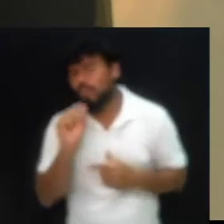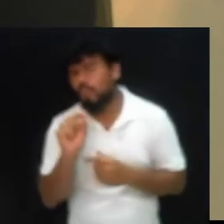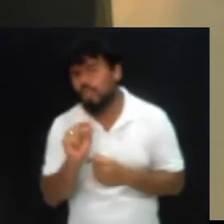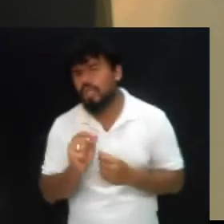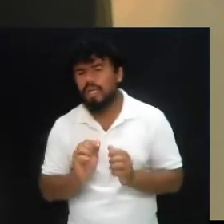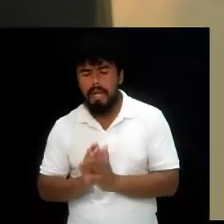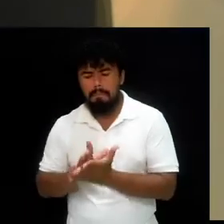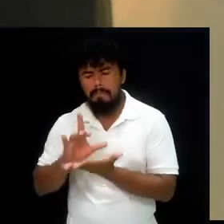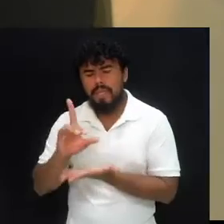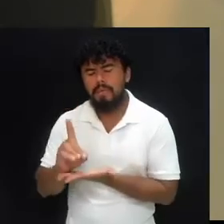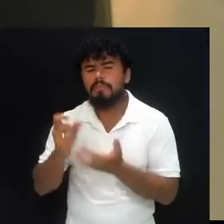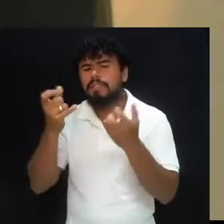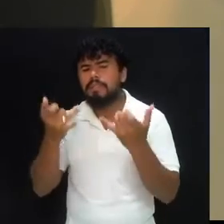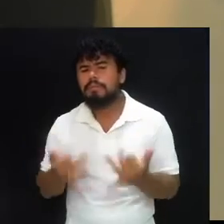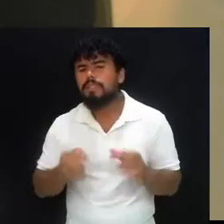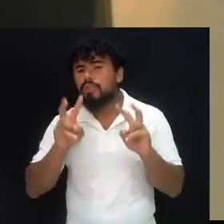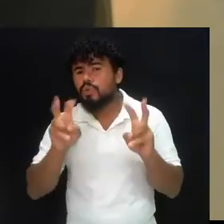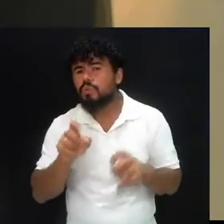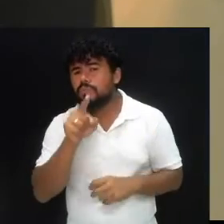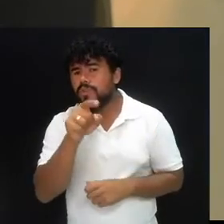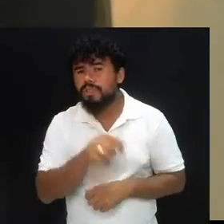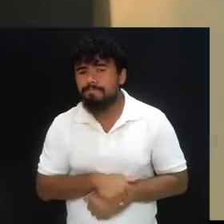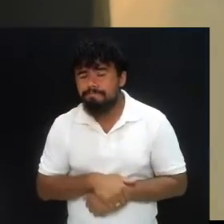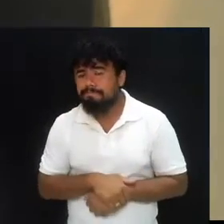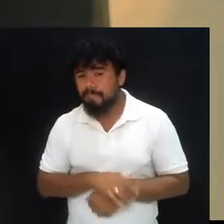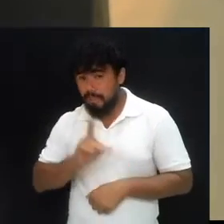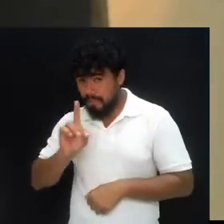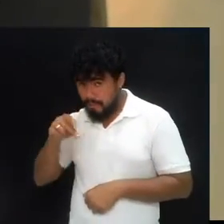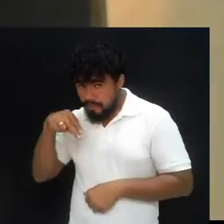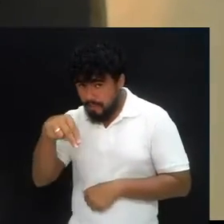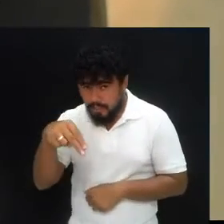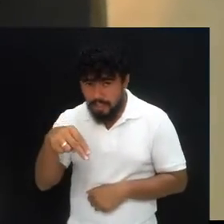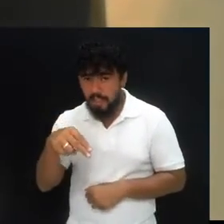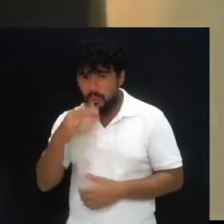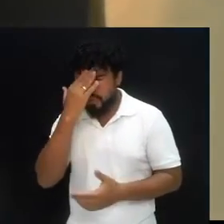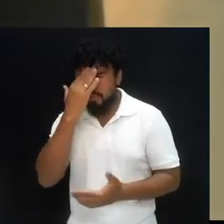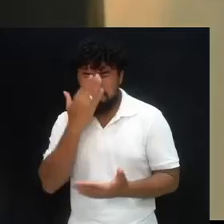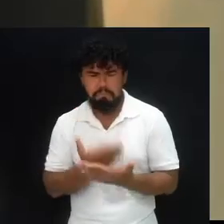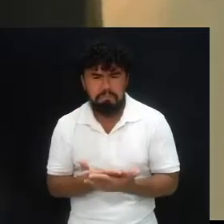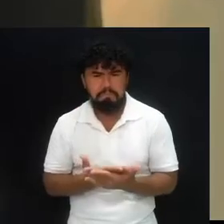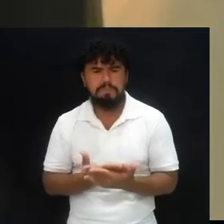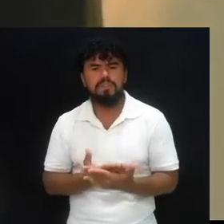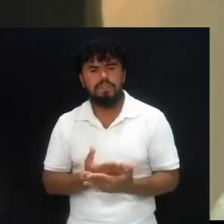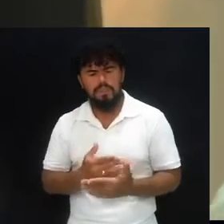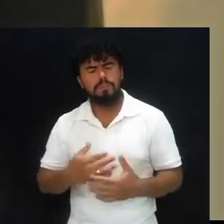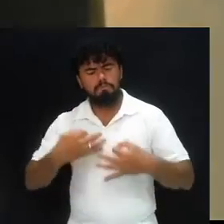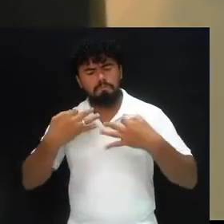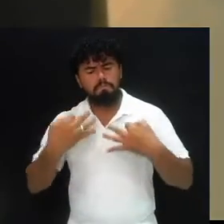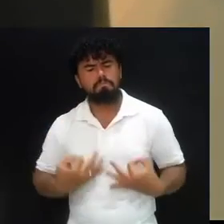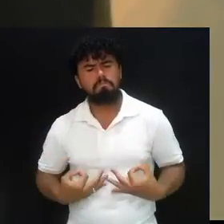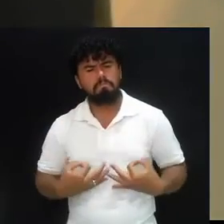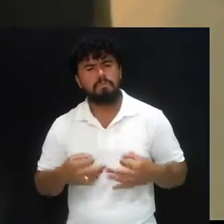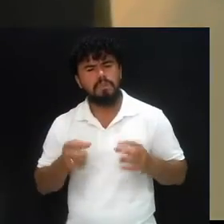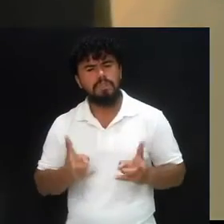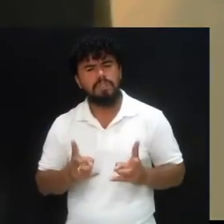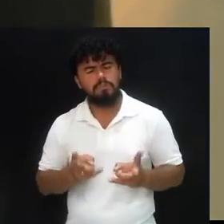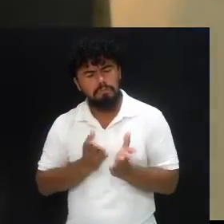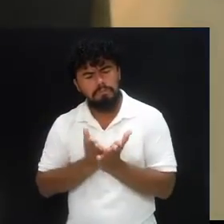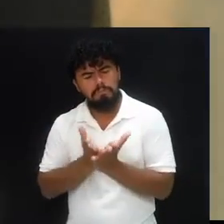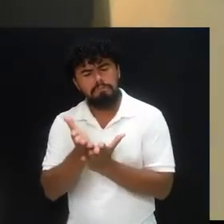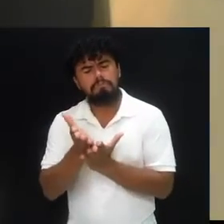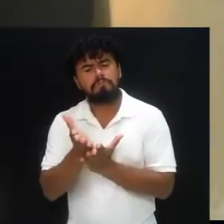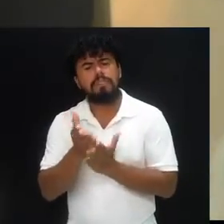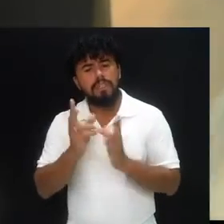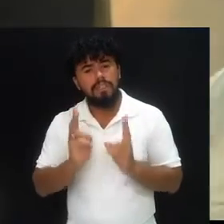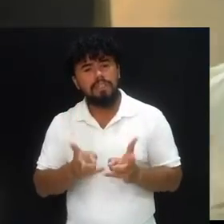Bíblia falaria a seu respeito? Daniel, ele confiou. Ele foi íntegro. Ele foi reto. Ele